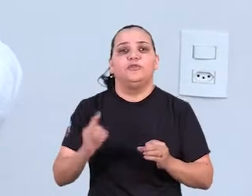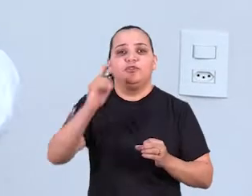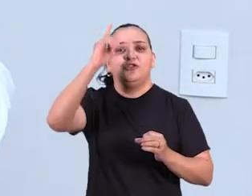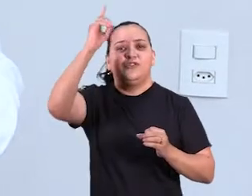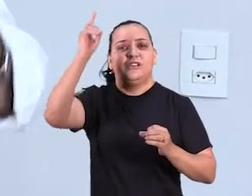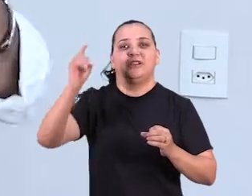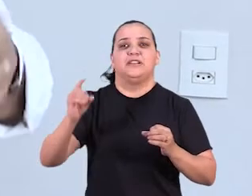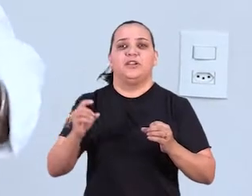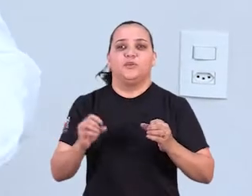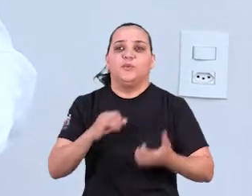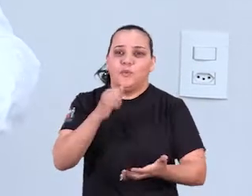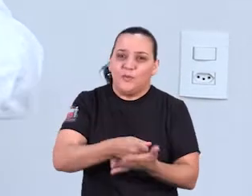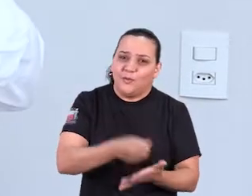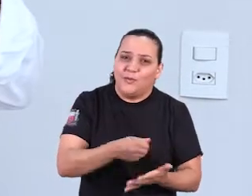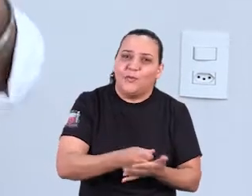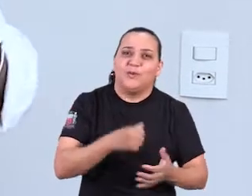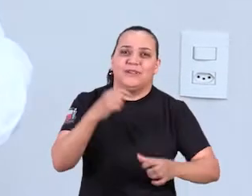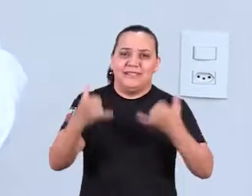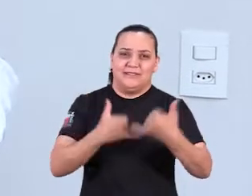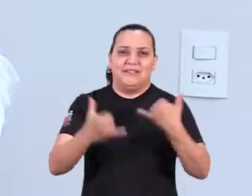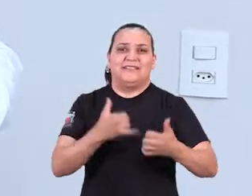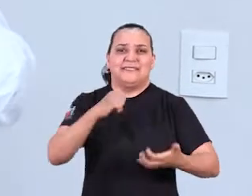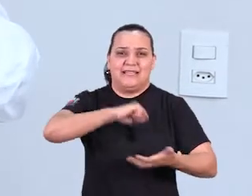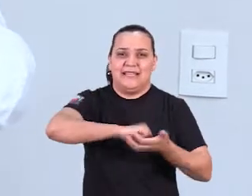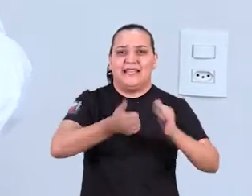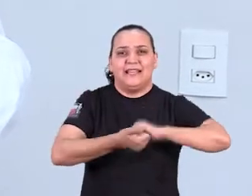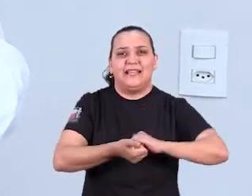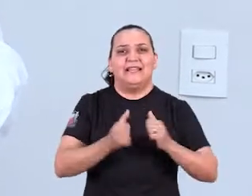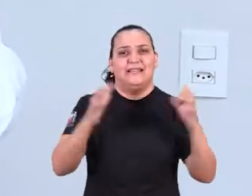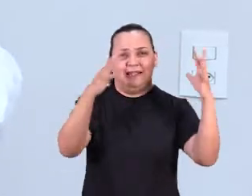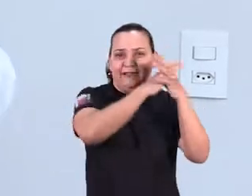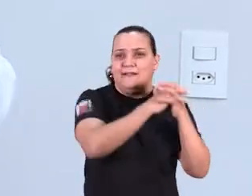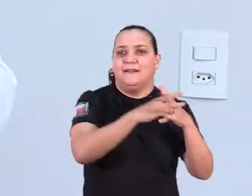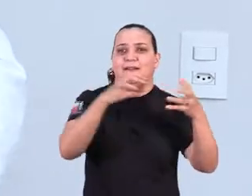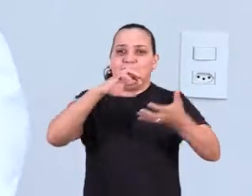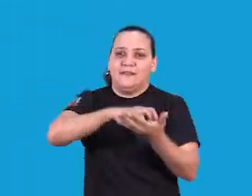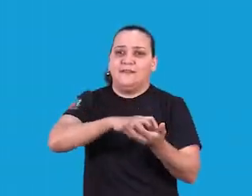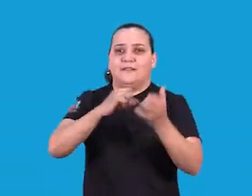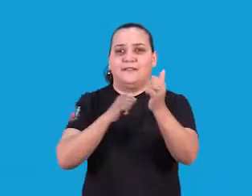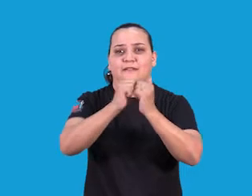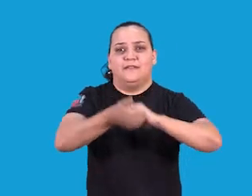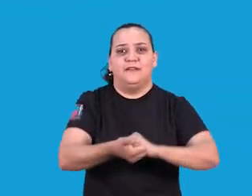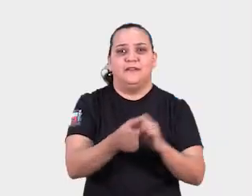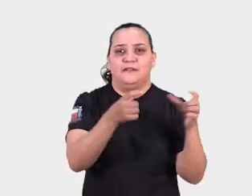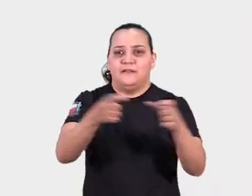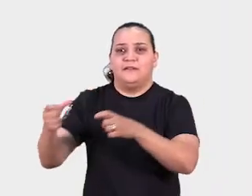brinquedos adaptados em parques, em centros esportivos e locais públicos para as pessoas com deficiência.